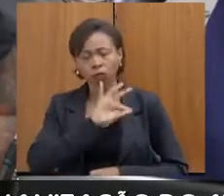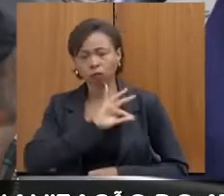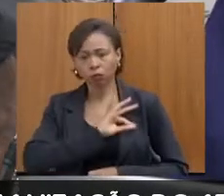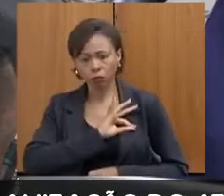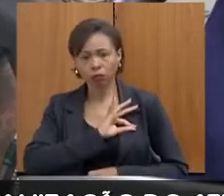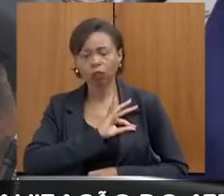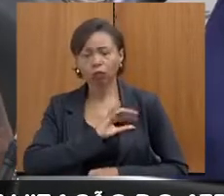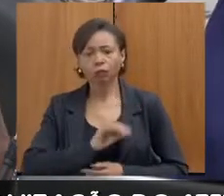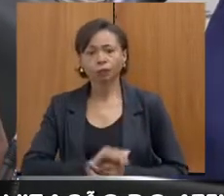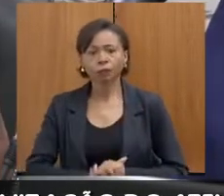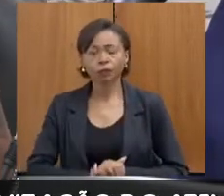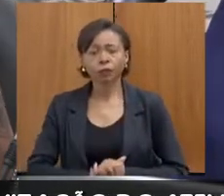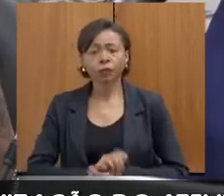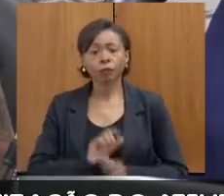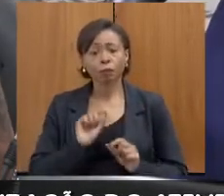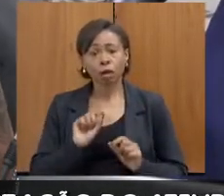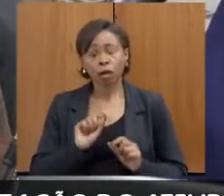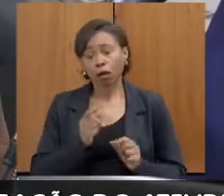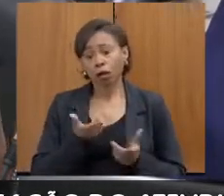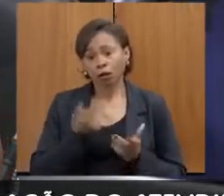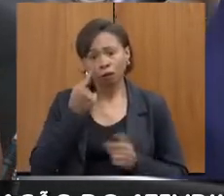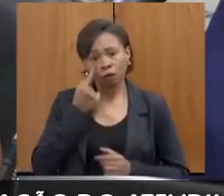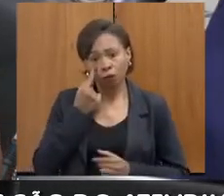na apuração do fato criminal.